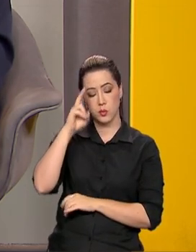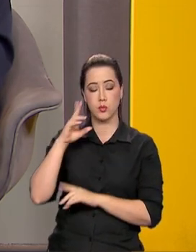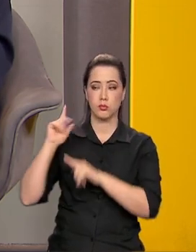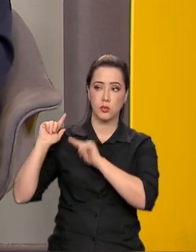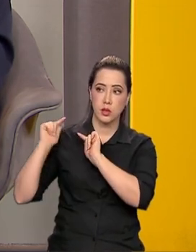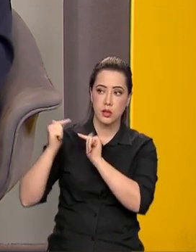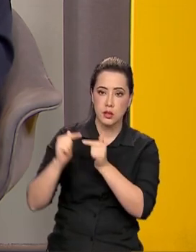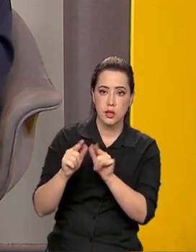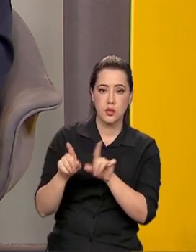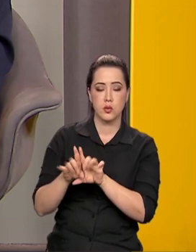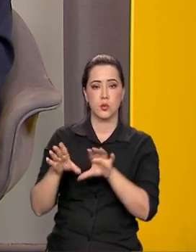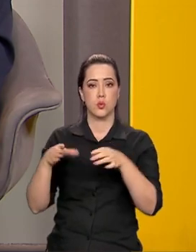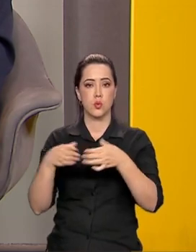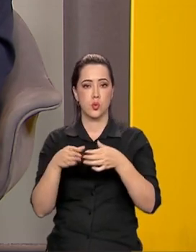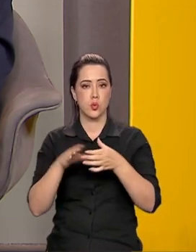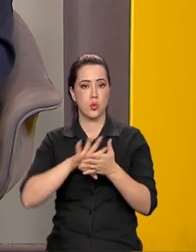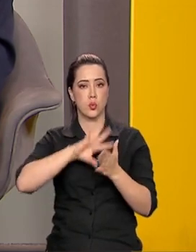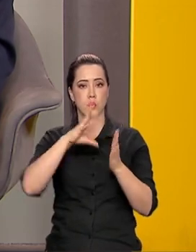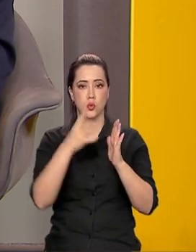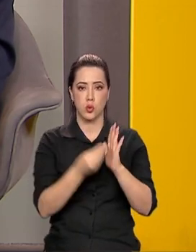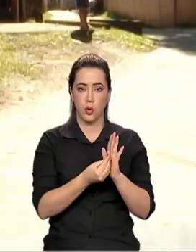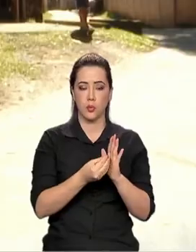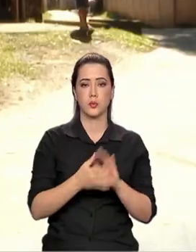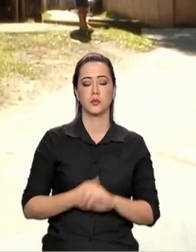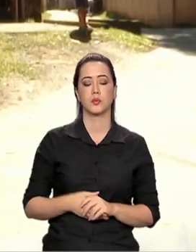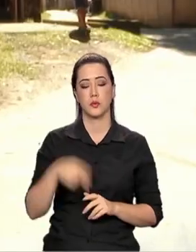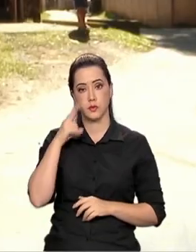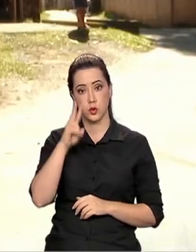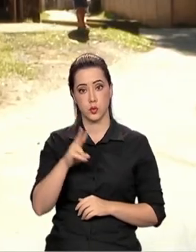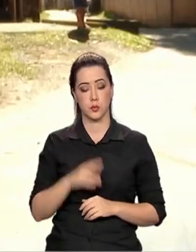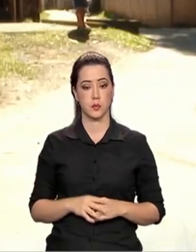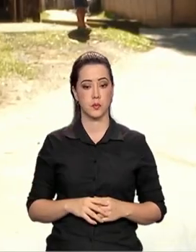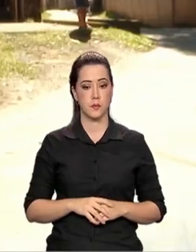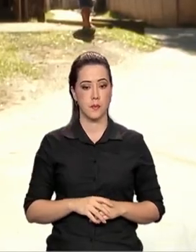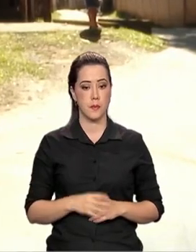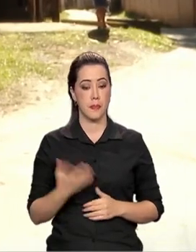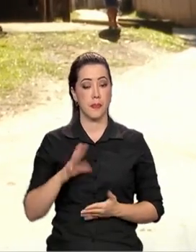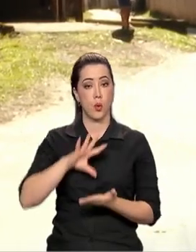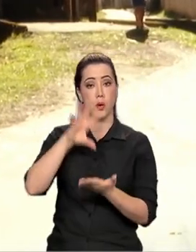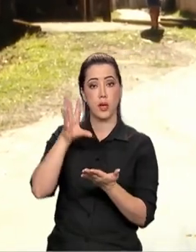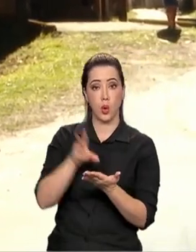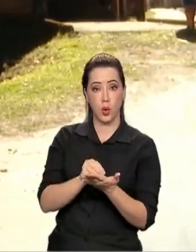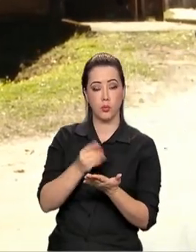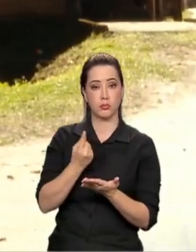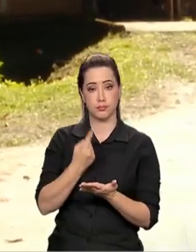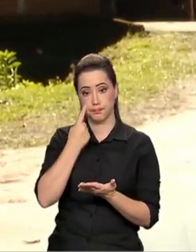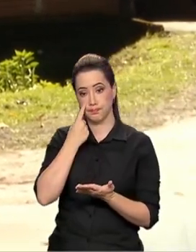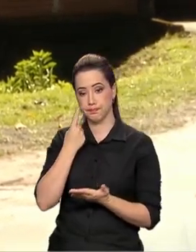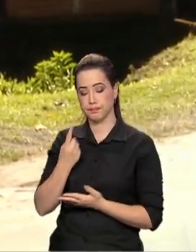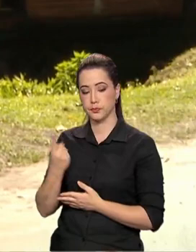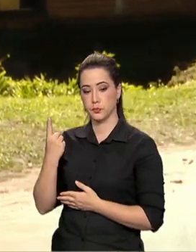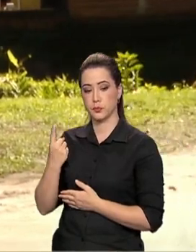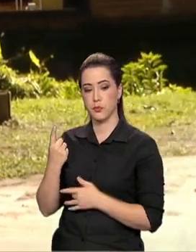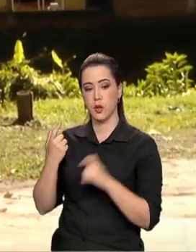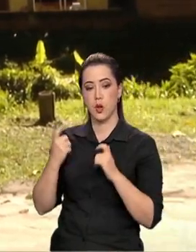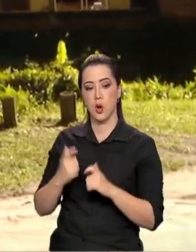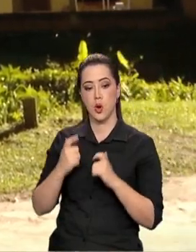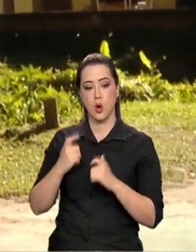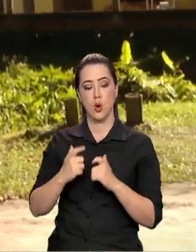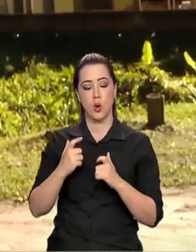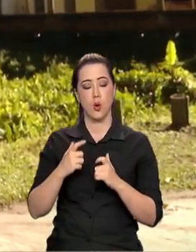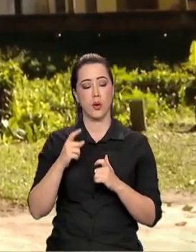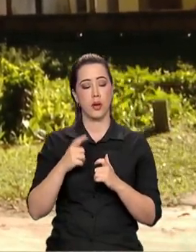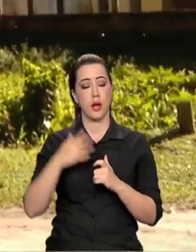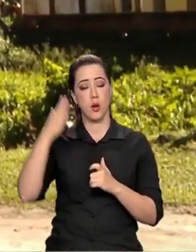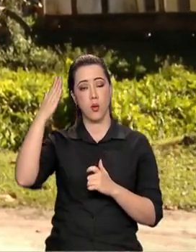remanescentes de quilombos. Confira na reportagem. O quilombo de Santa Rita do Bracuí, em Angra dos Reis, no